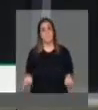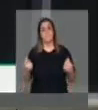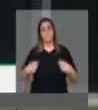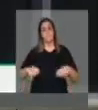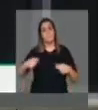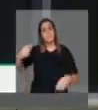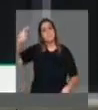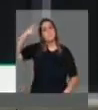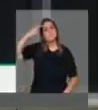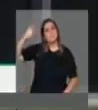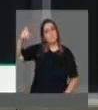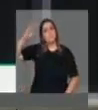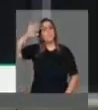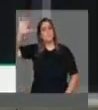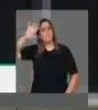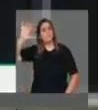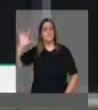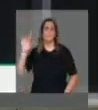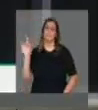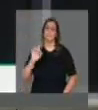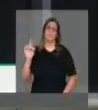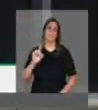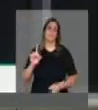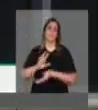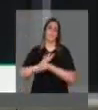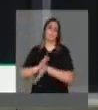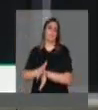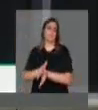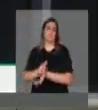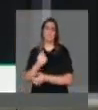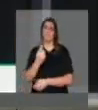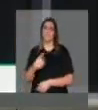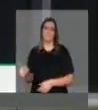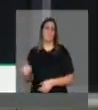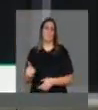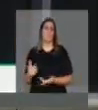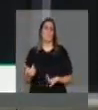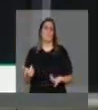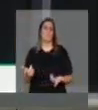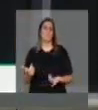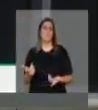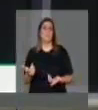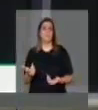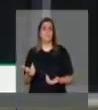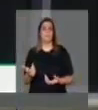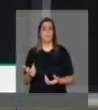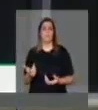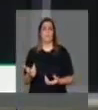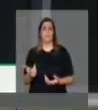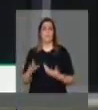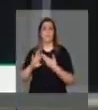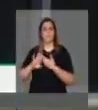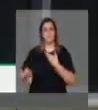sem gerar novas classificações ou rótulos, com mais tolerância e respeito.